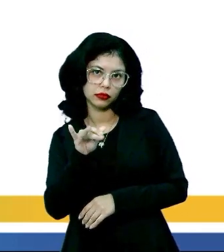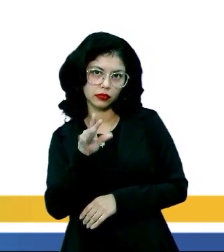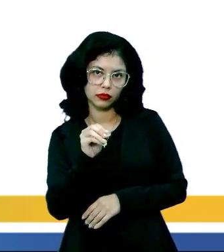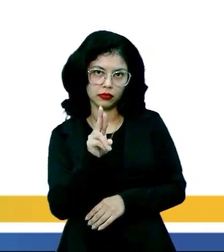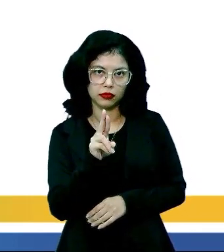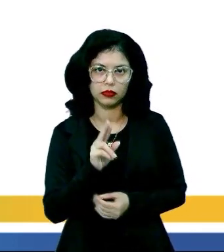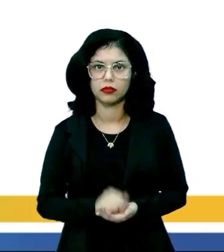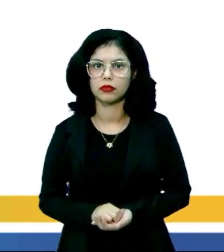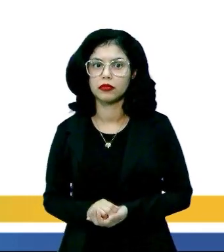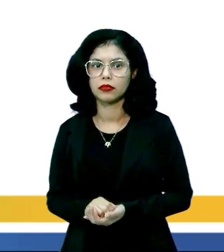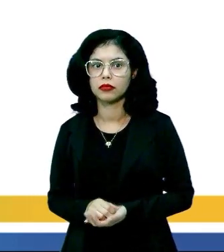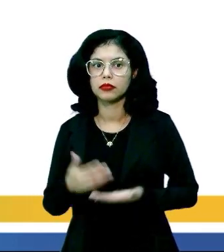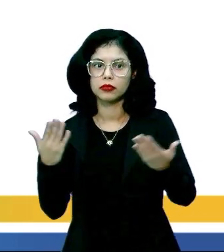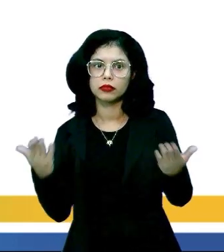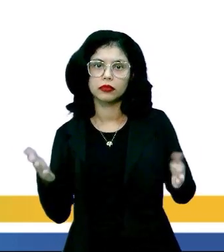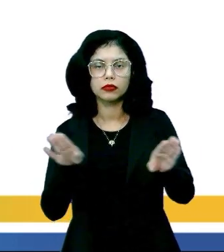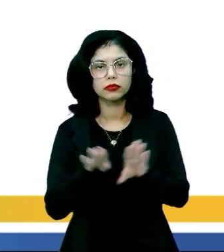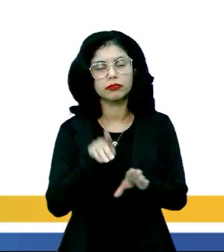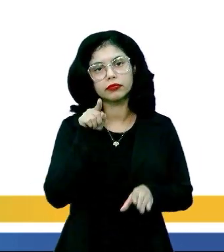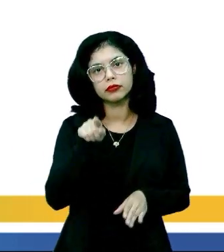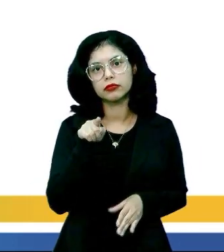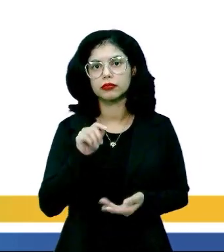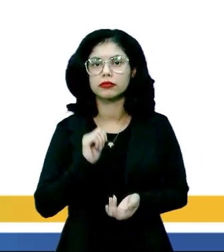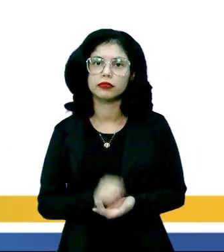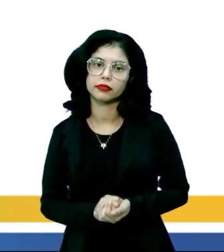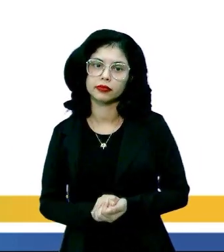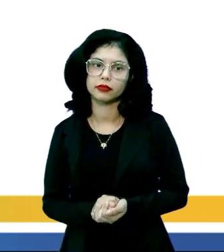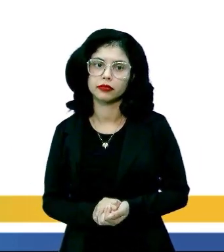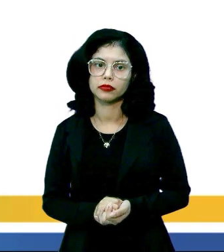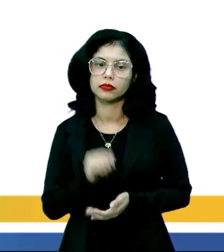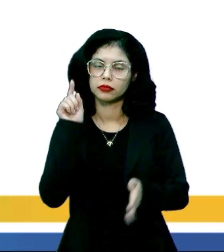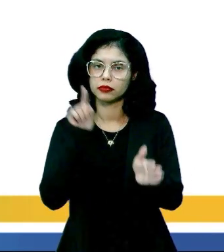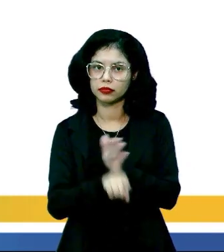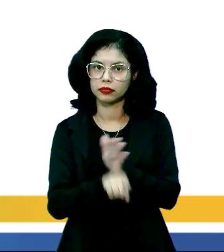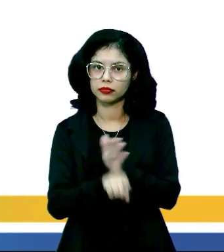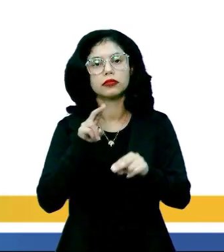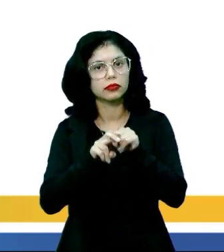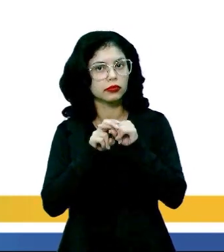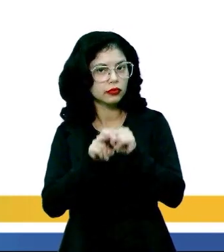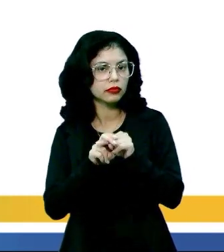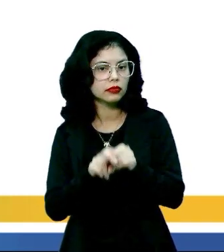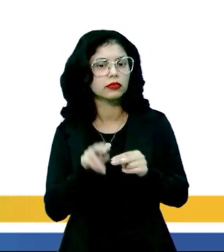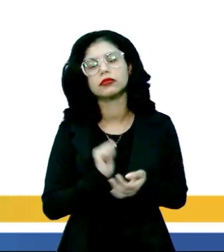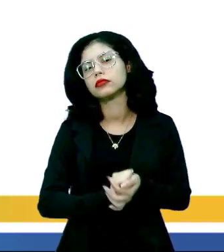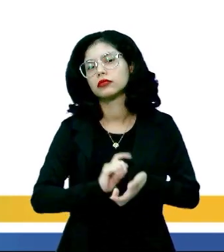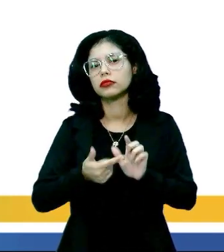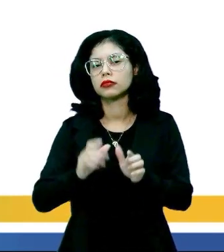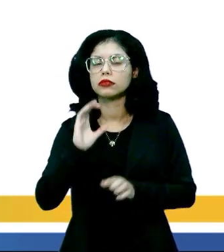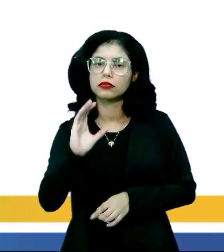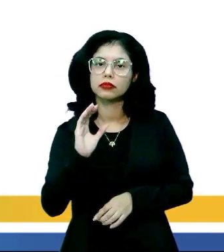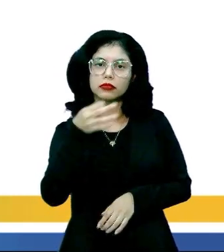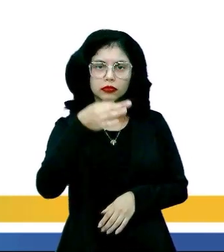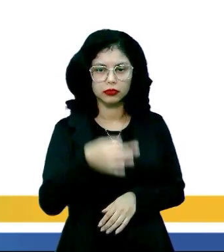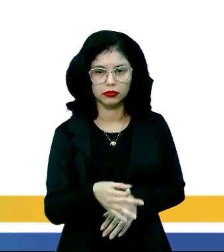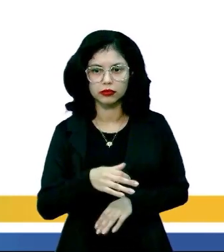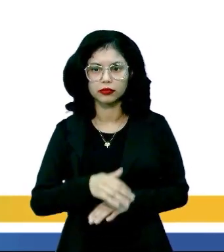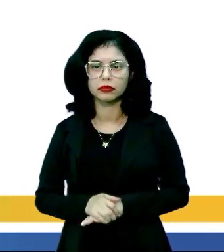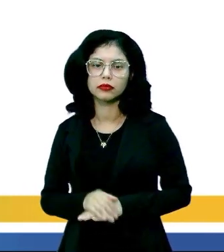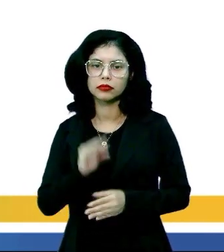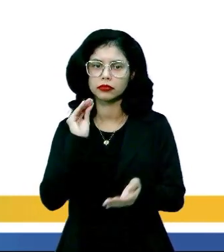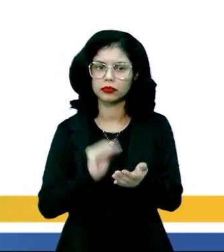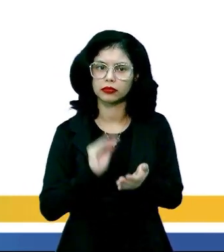rastreador. Aí é que está o cerne da questão. Por isso que a letra C está correta.